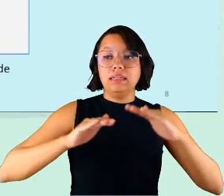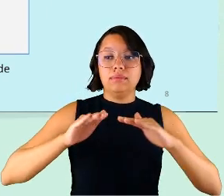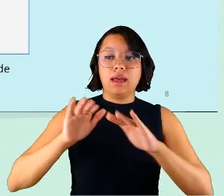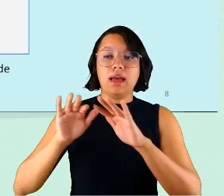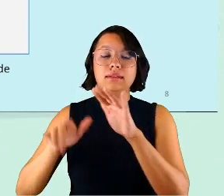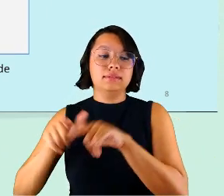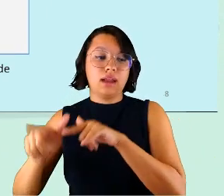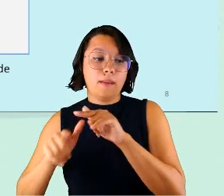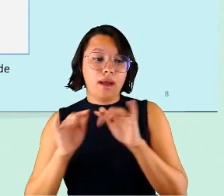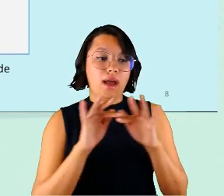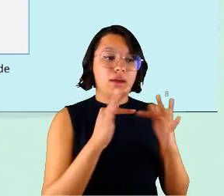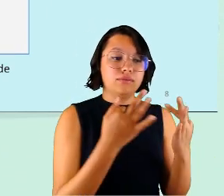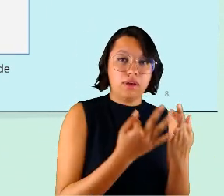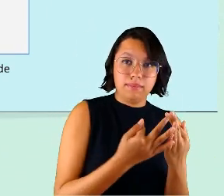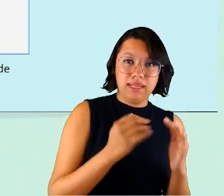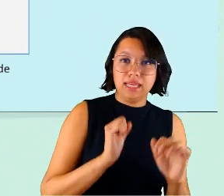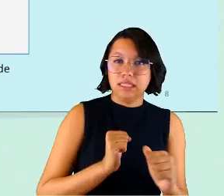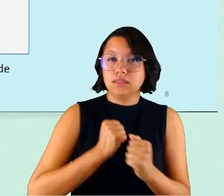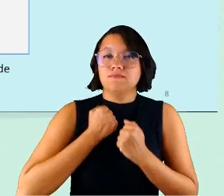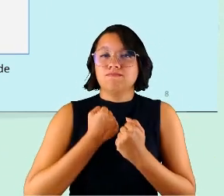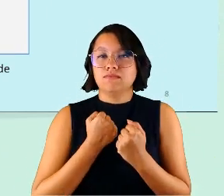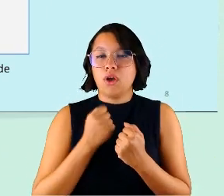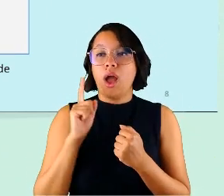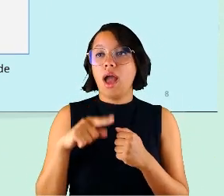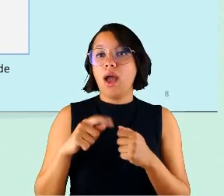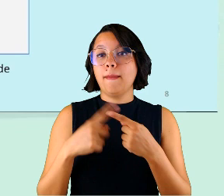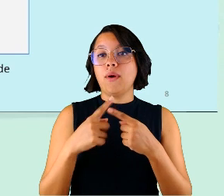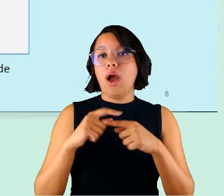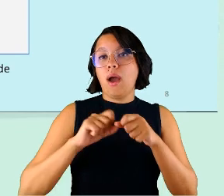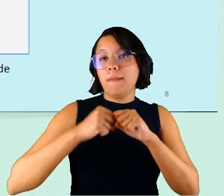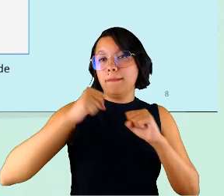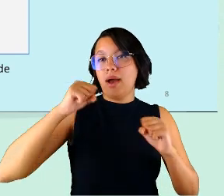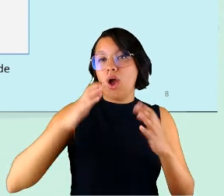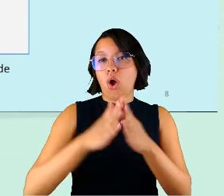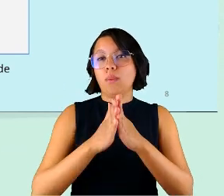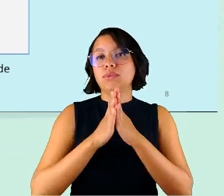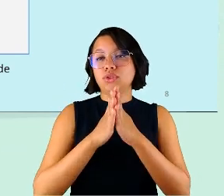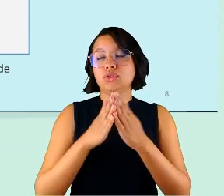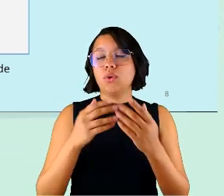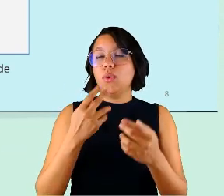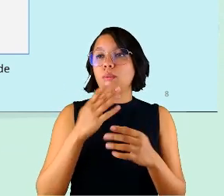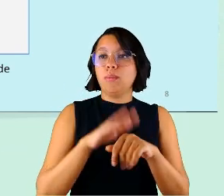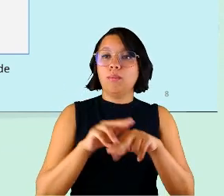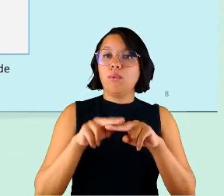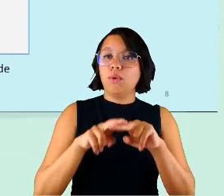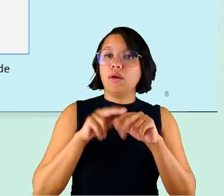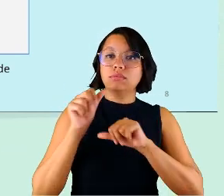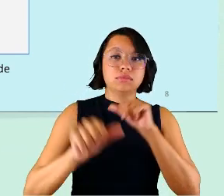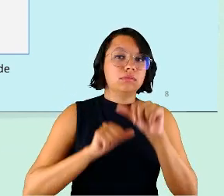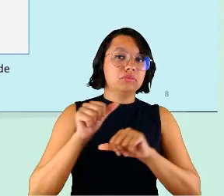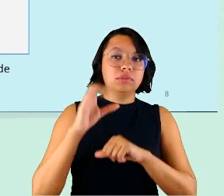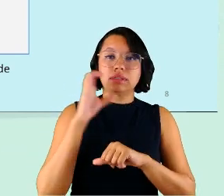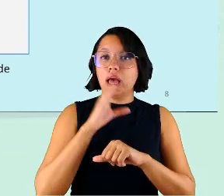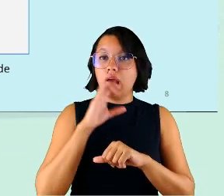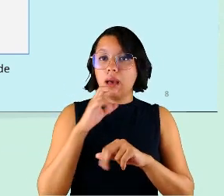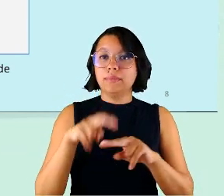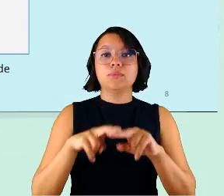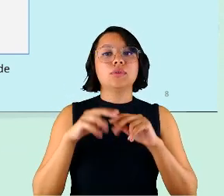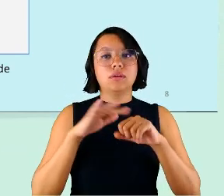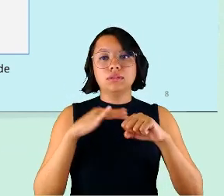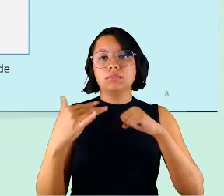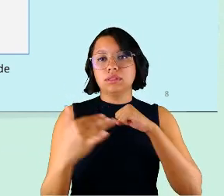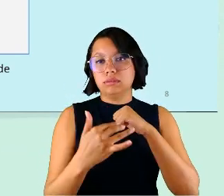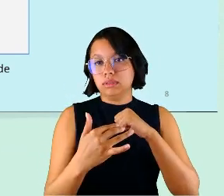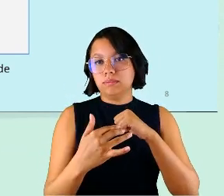família e esses esforços que isso era um aumento de demanda de vindo da mudança brusca devido à